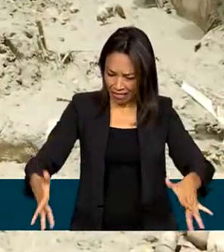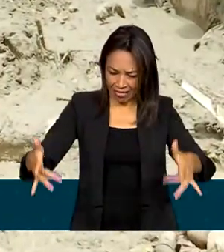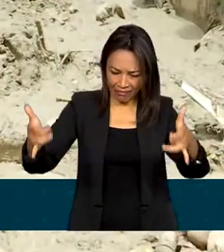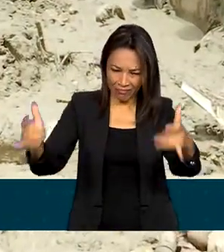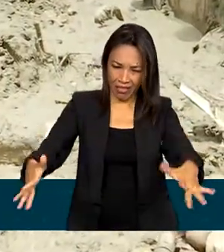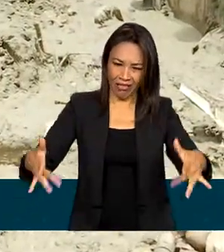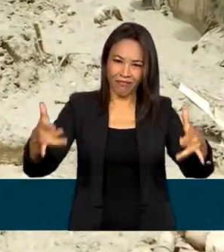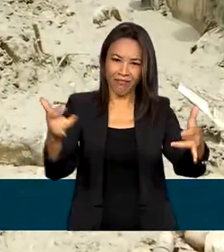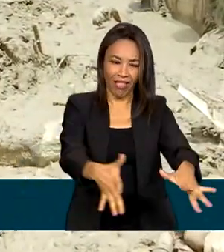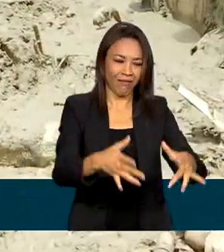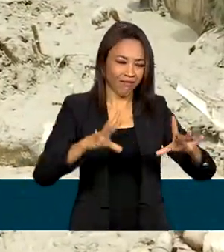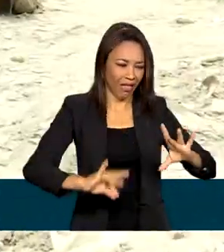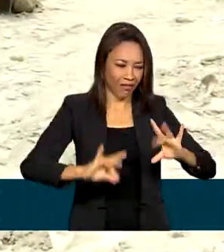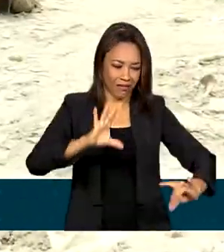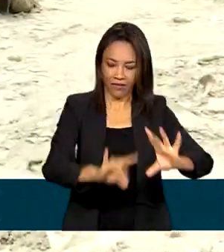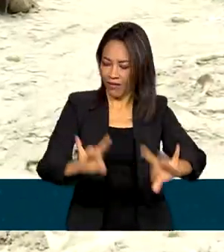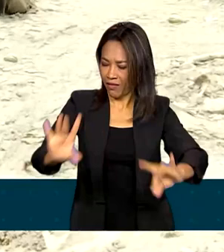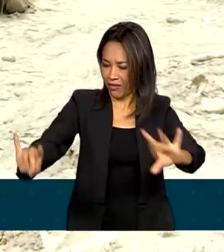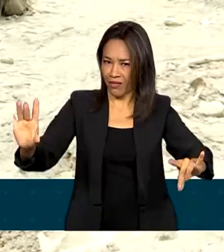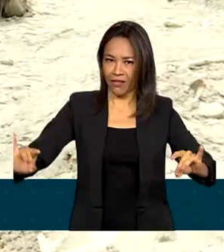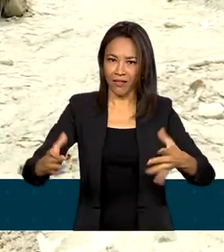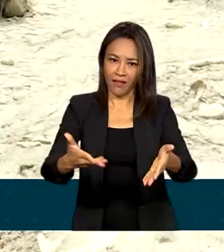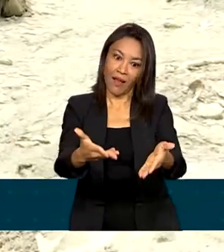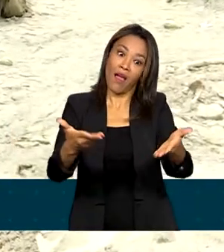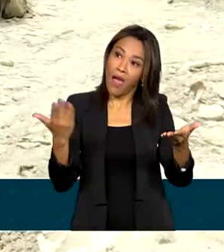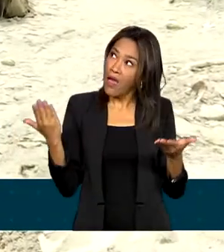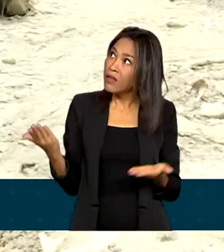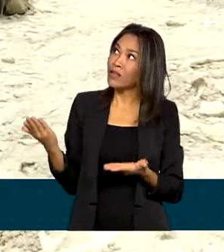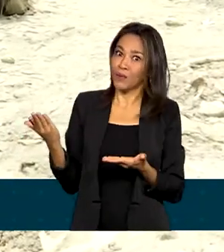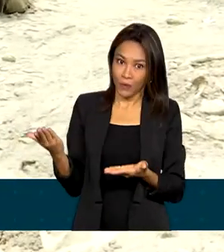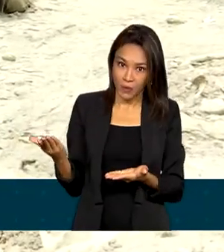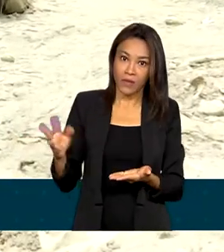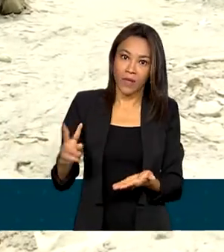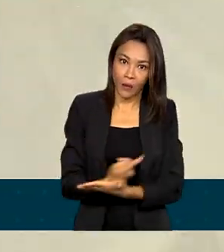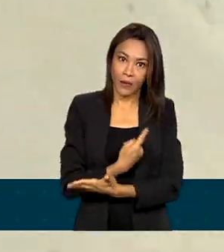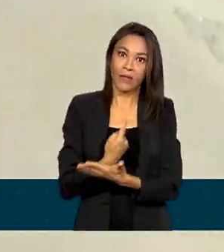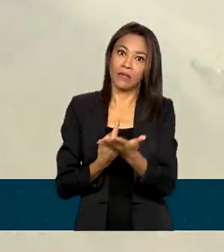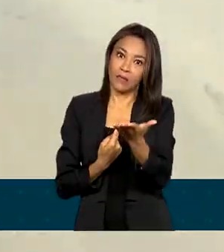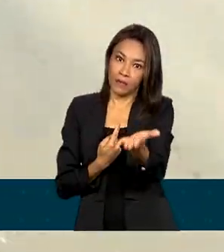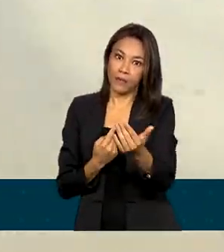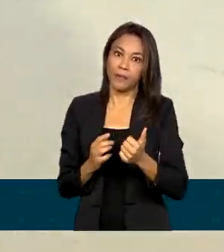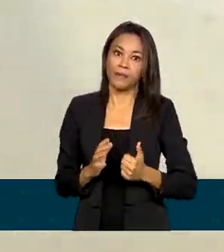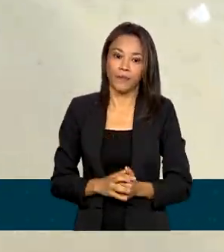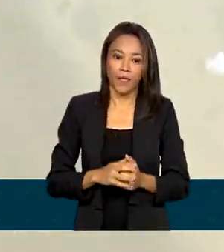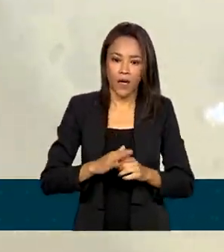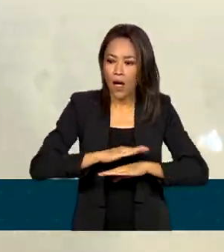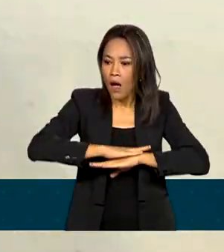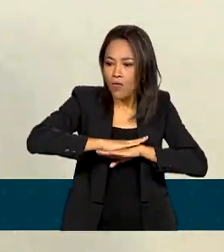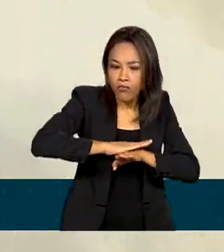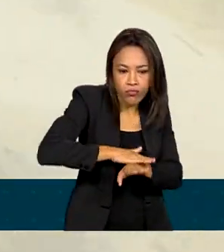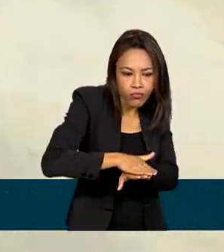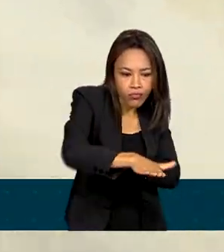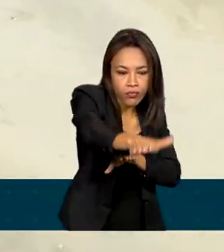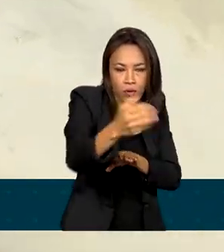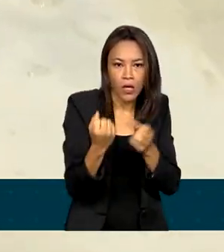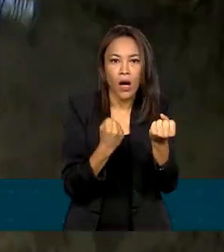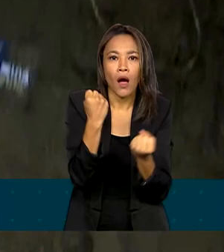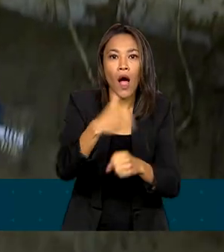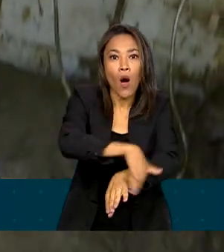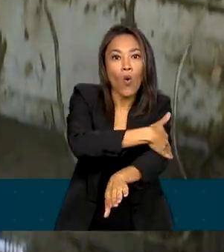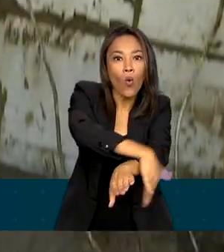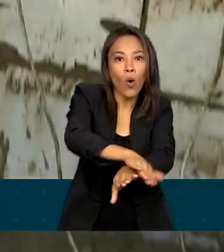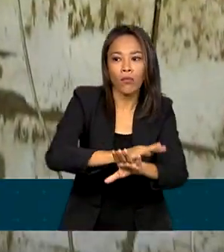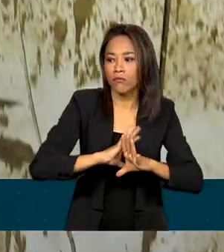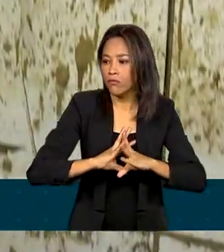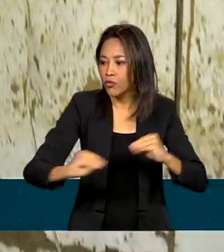montanha de lama. Essa é a situação de muitos lugares. O asfalto da rua desapareceu.